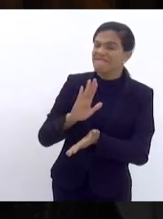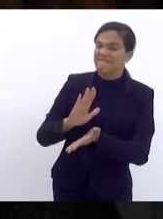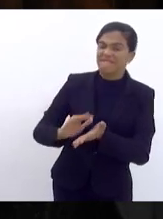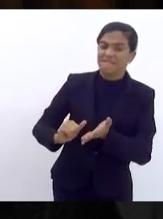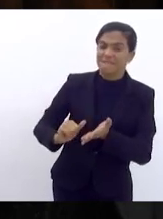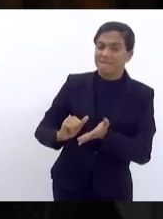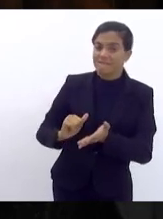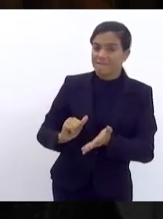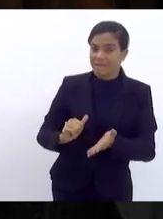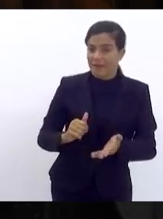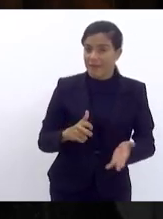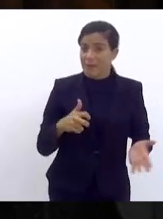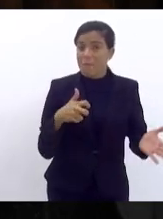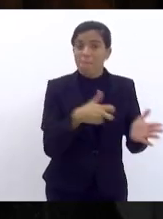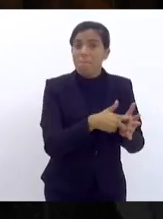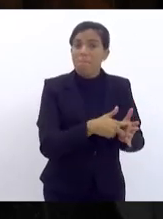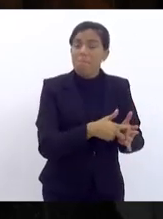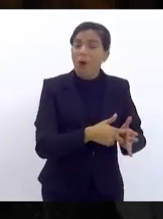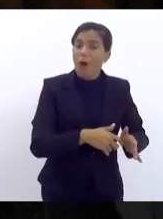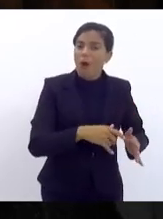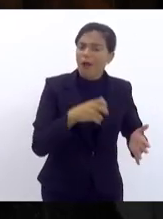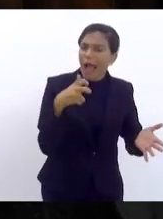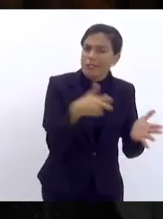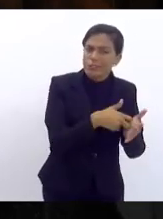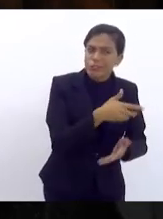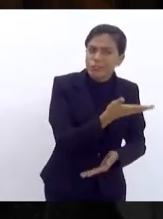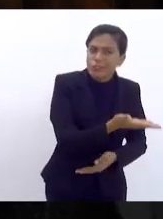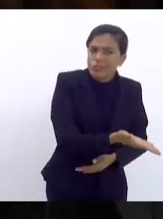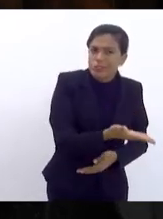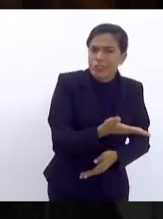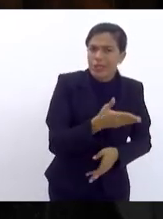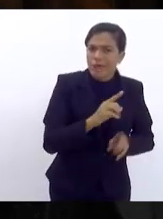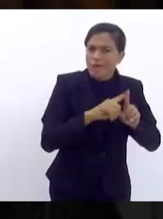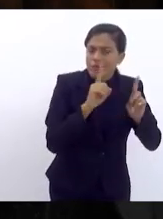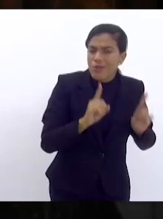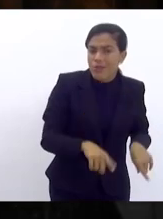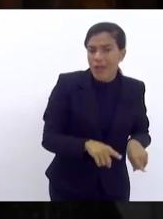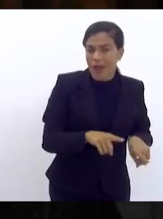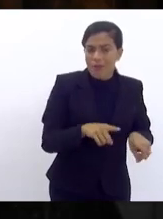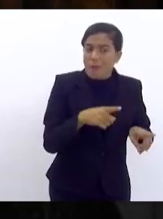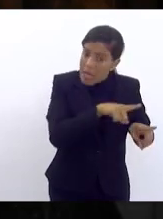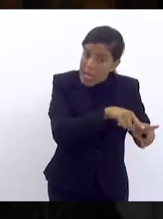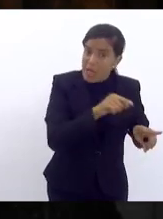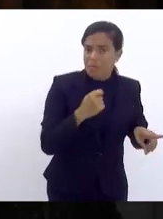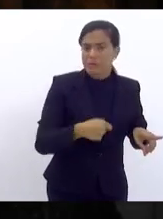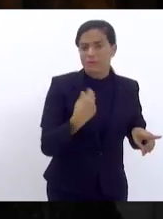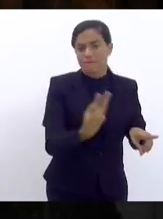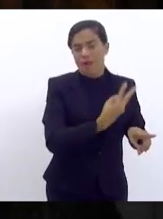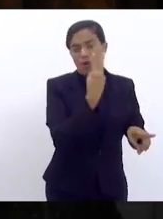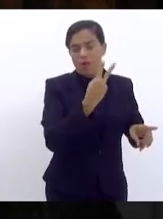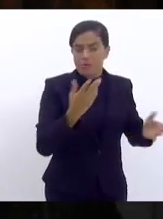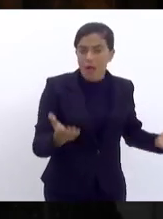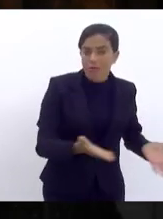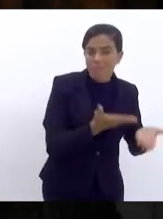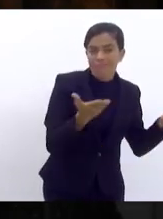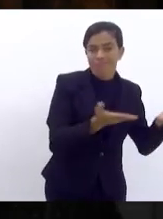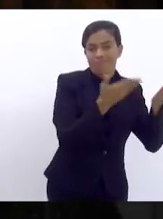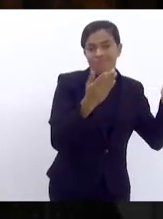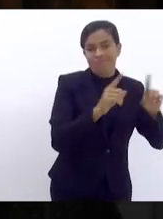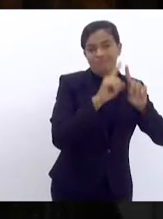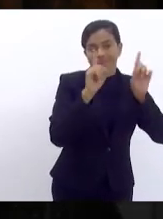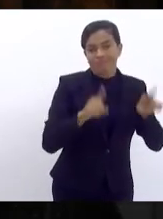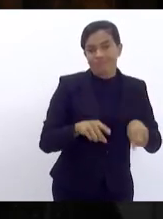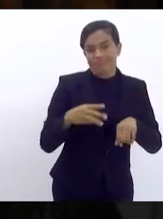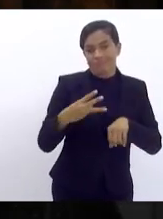e pune quem está na ponta quem não deve ser punido e deve sim ser valorizado e exaltado que são os nossos servidores